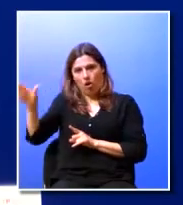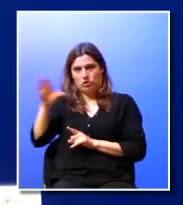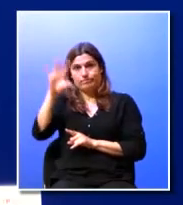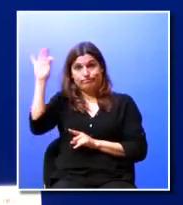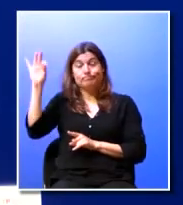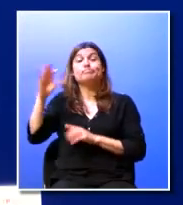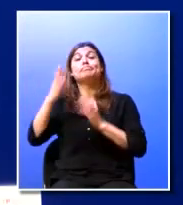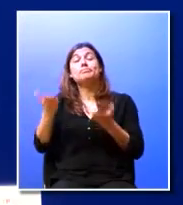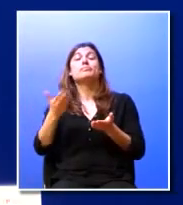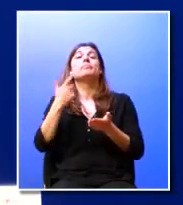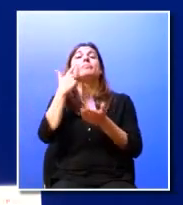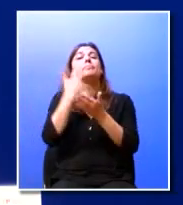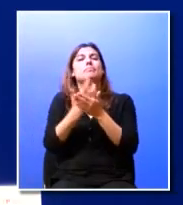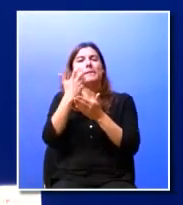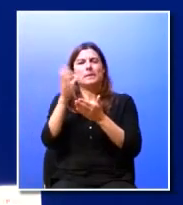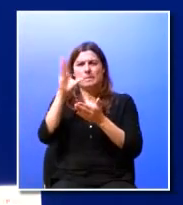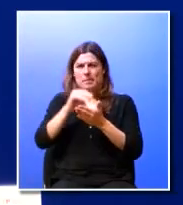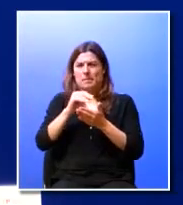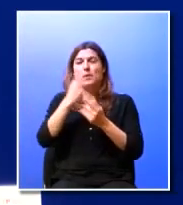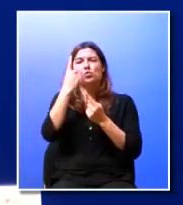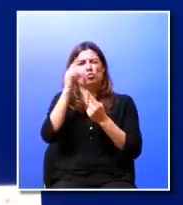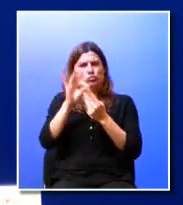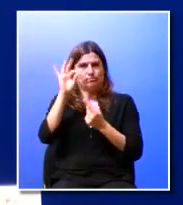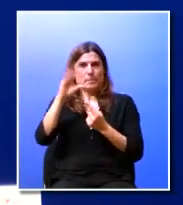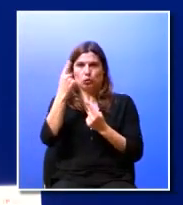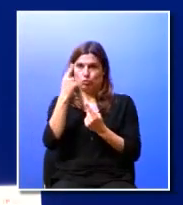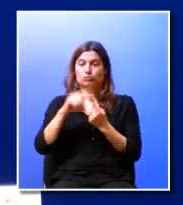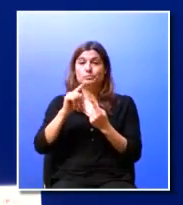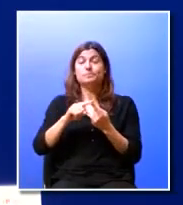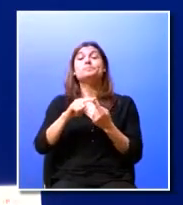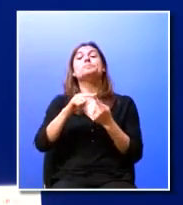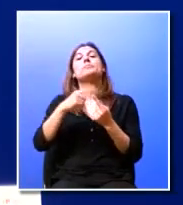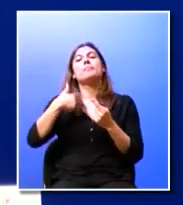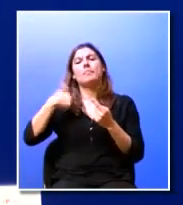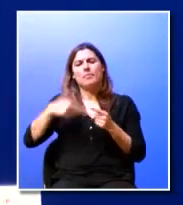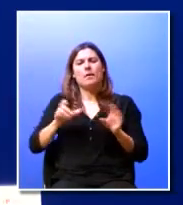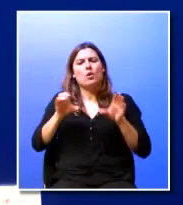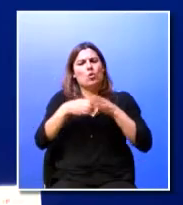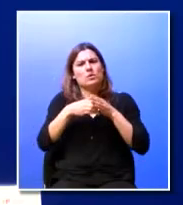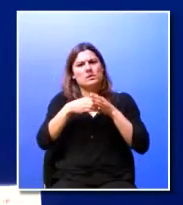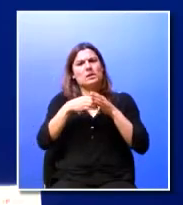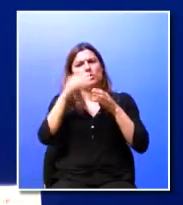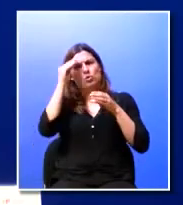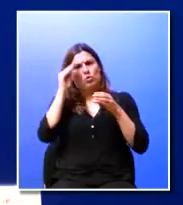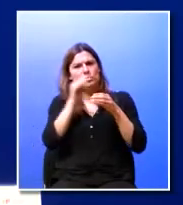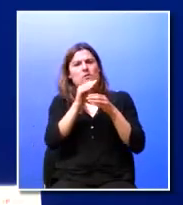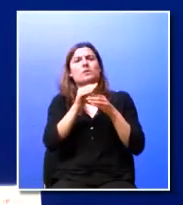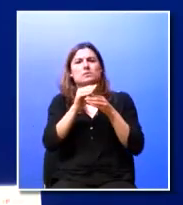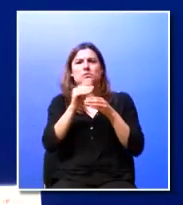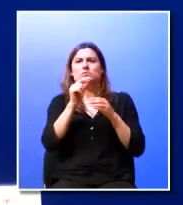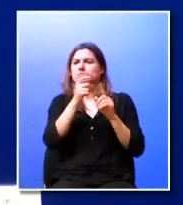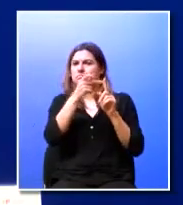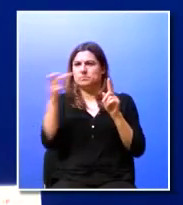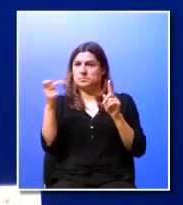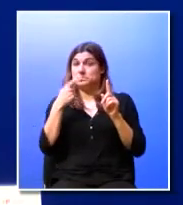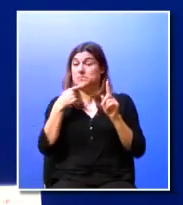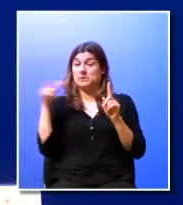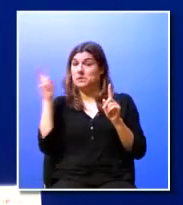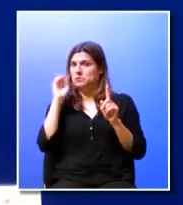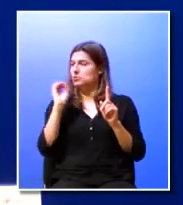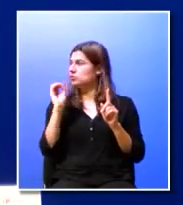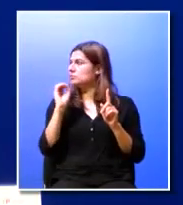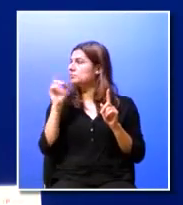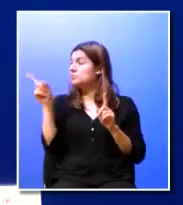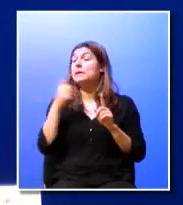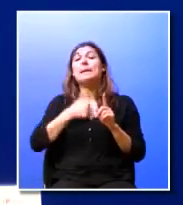destacava então só mais um aspecto nós temos um conselho consultivo que chamamos um advisory board e portanto é aí também com